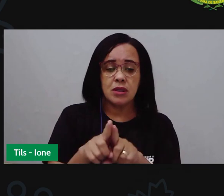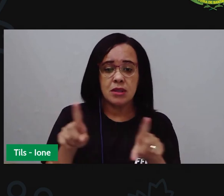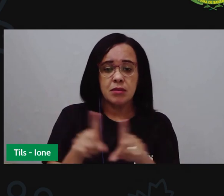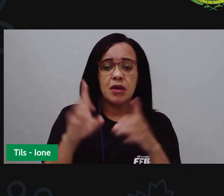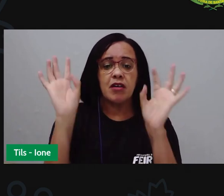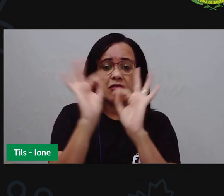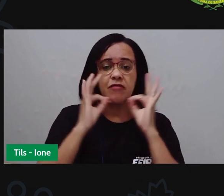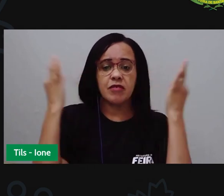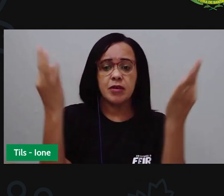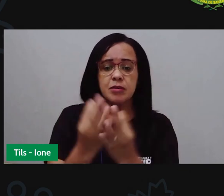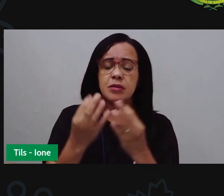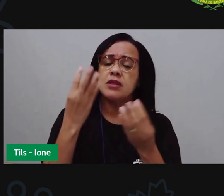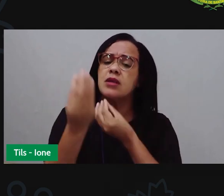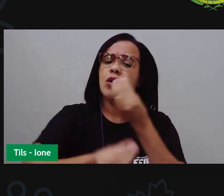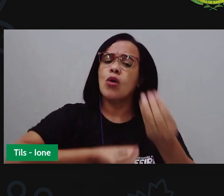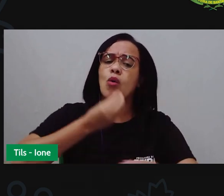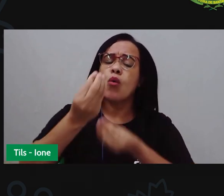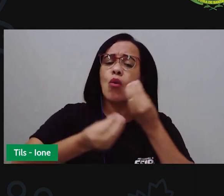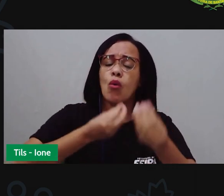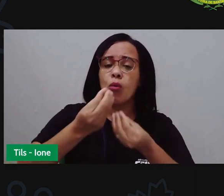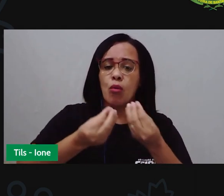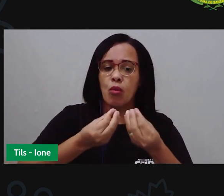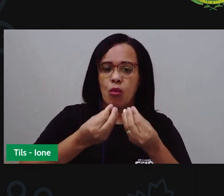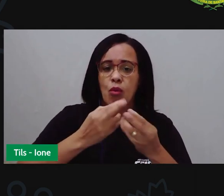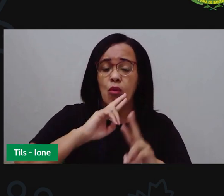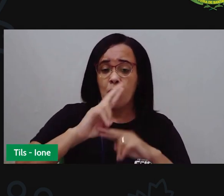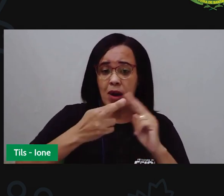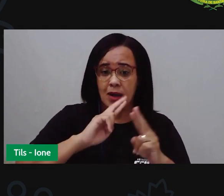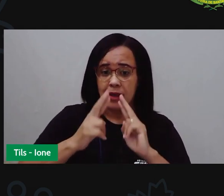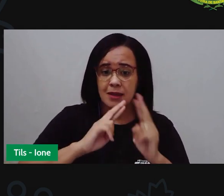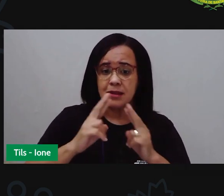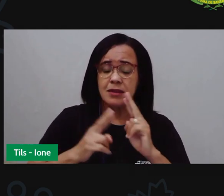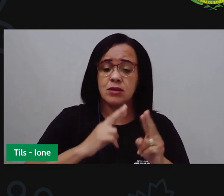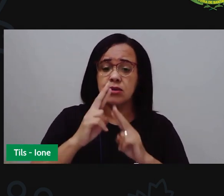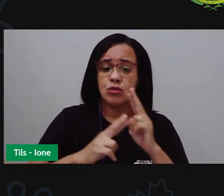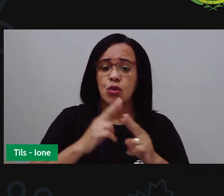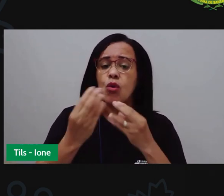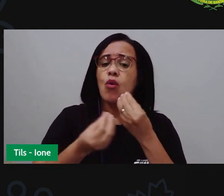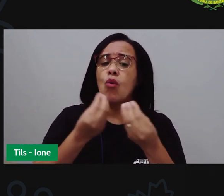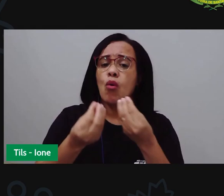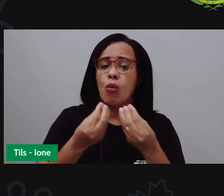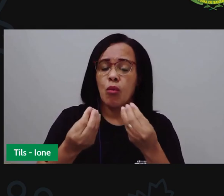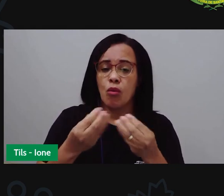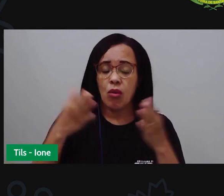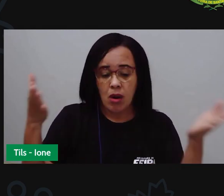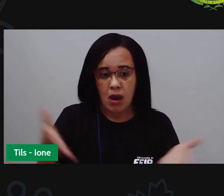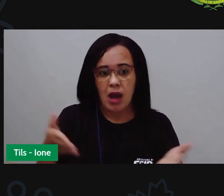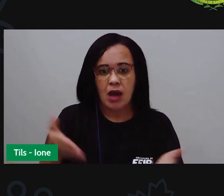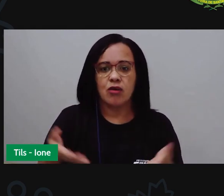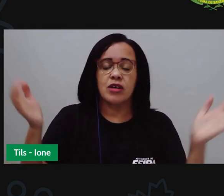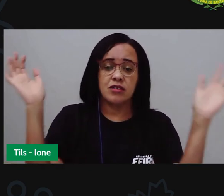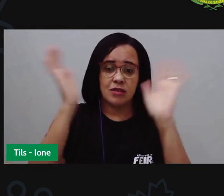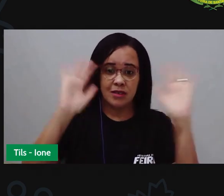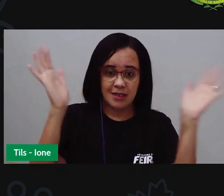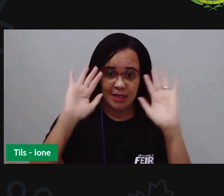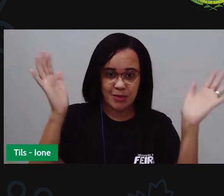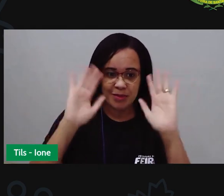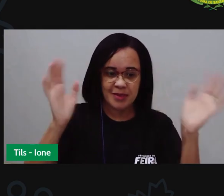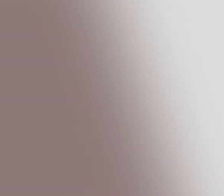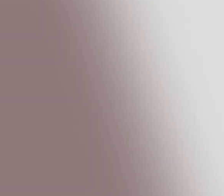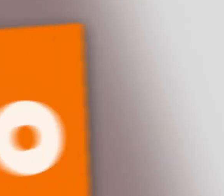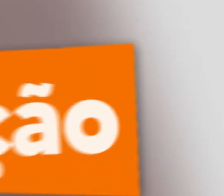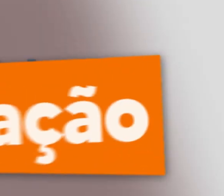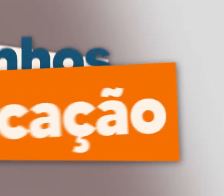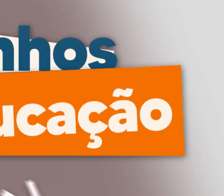sua família. Tá, criança? Agora a gente vai se despedindo. Nos encontramos na próxima aula. Tchau.